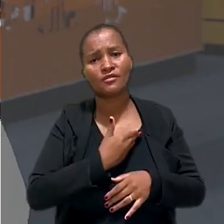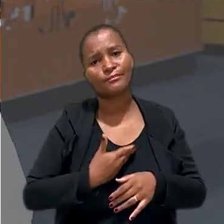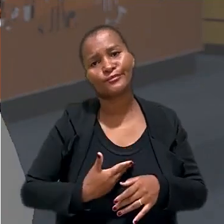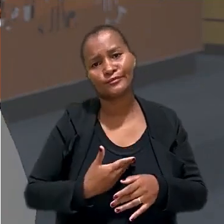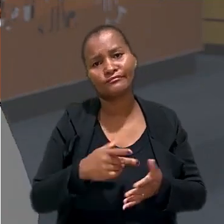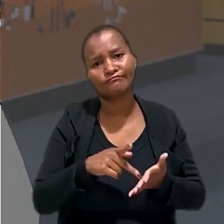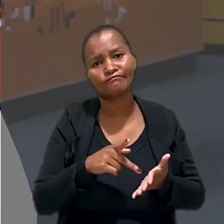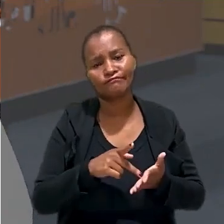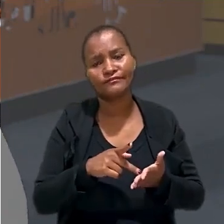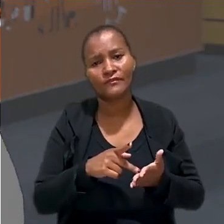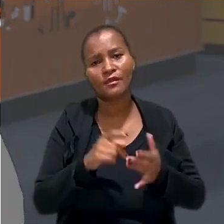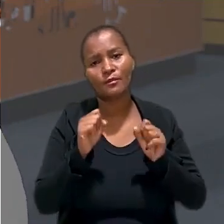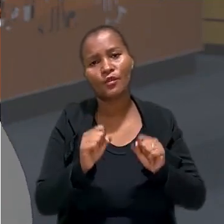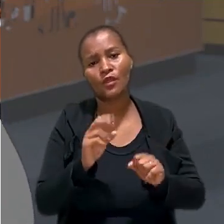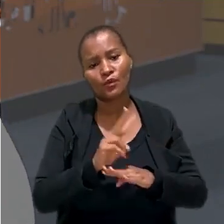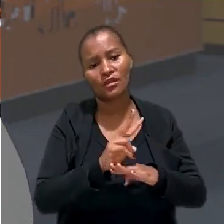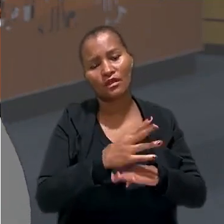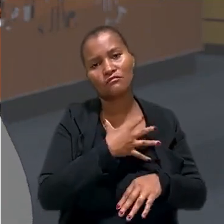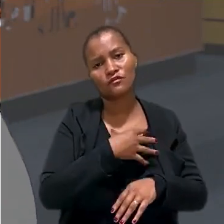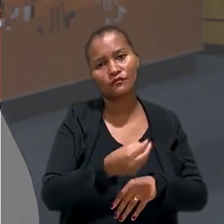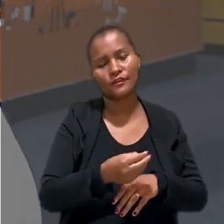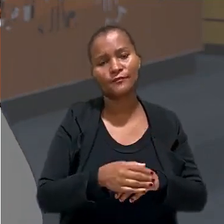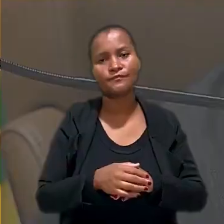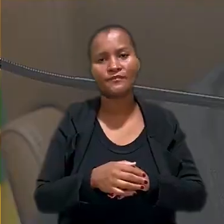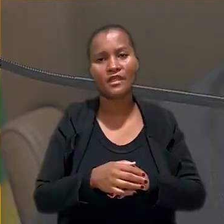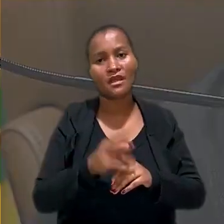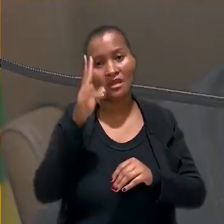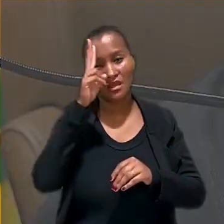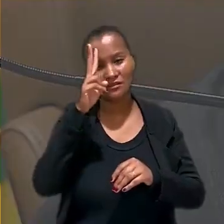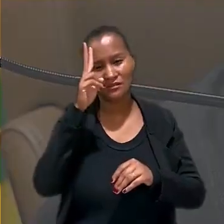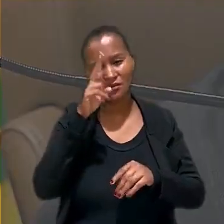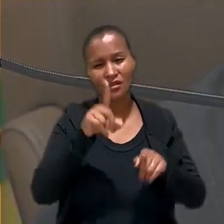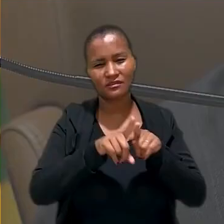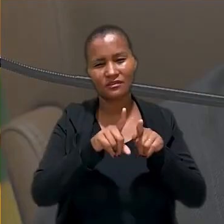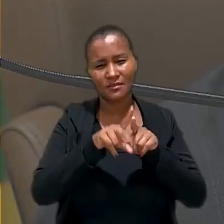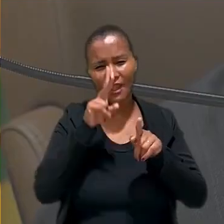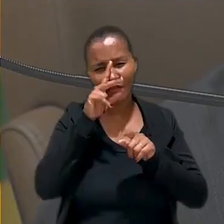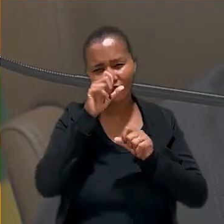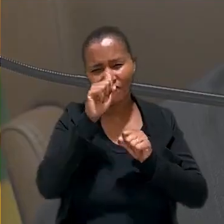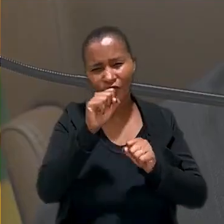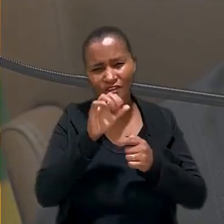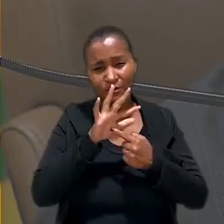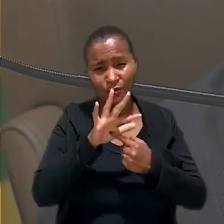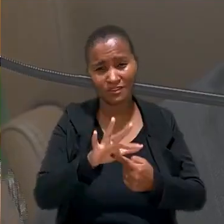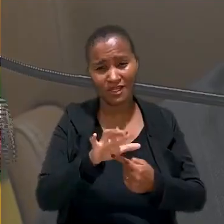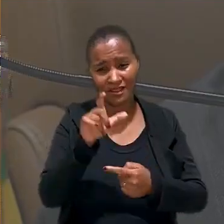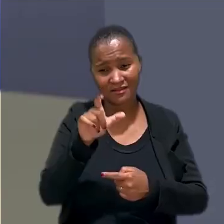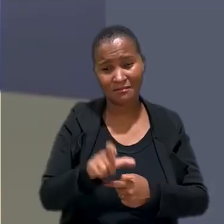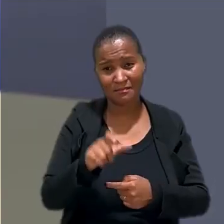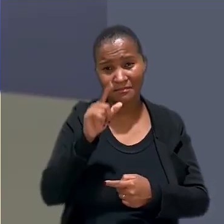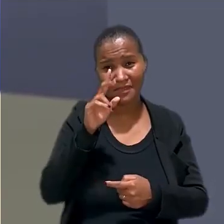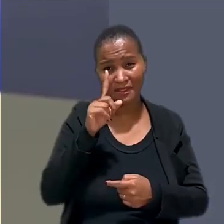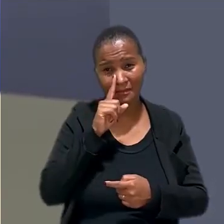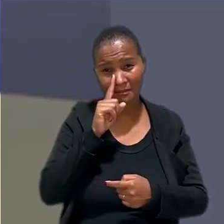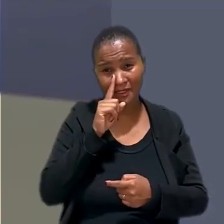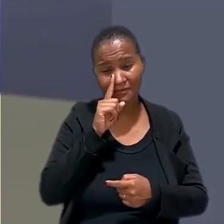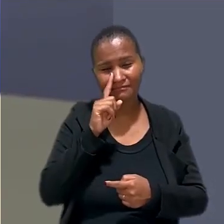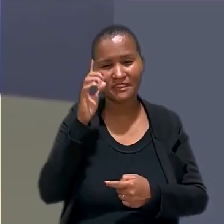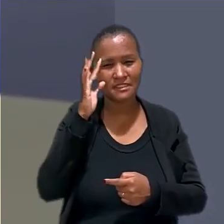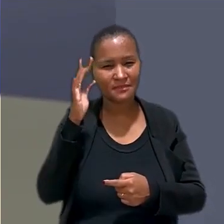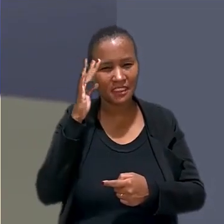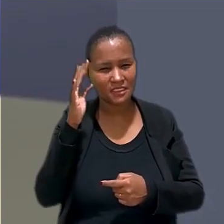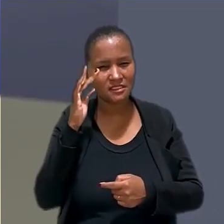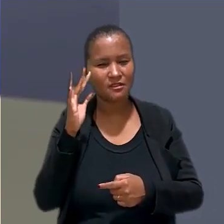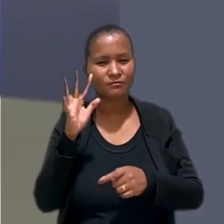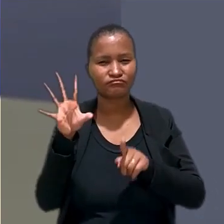públicas realmente, para poder cuidar dos nossos filhos. A história e a força demonstrada pela mãe foram inspiração